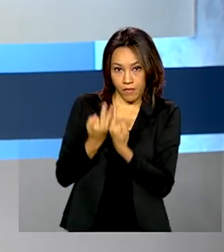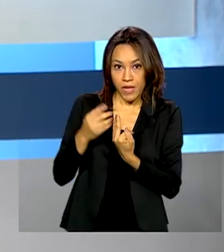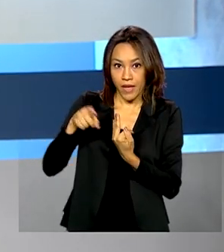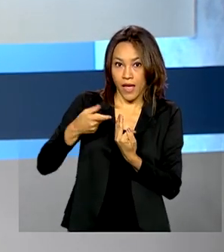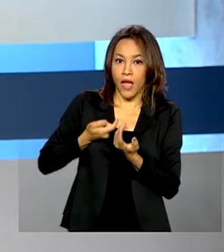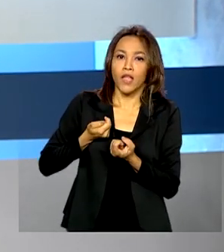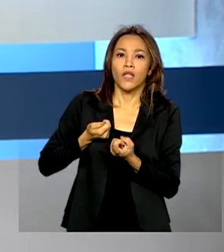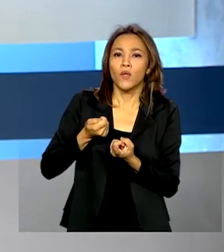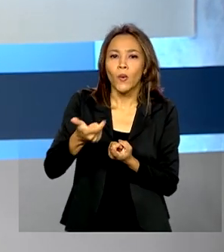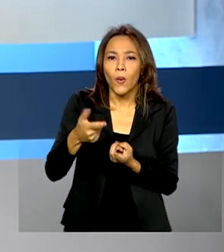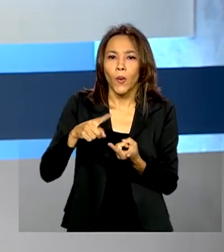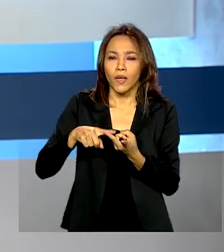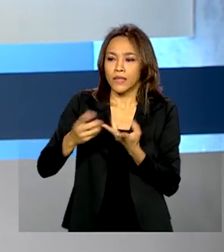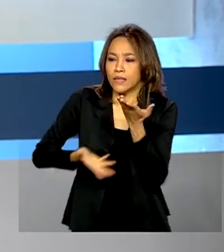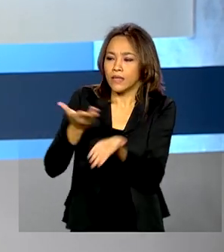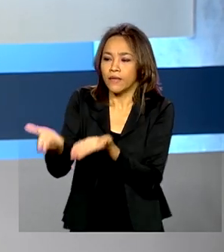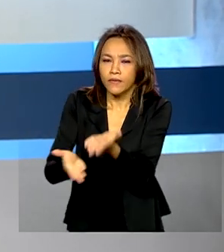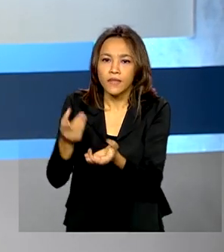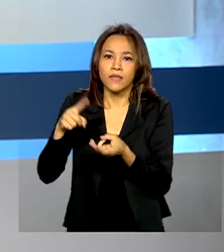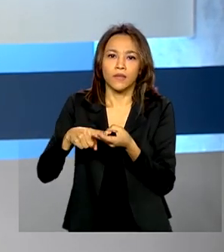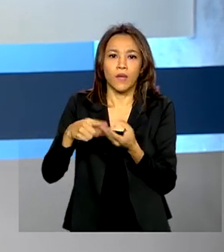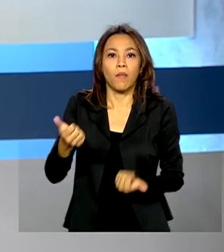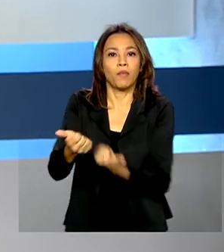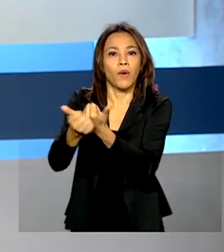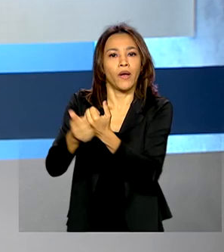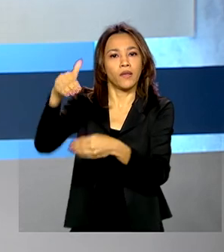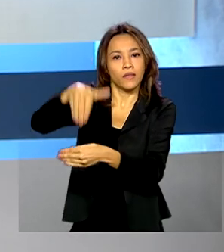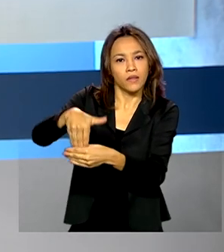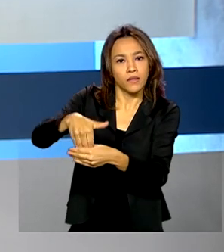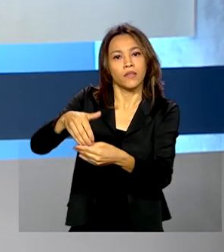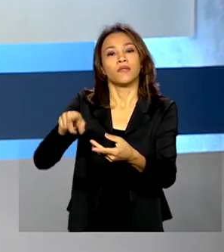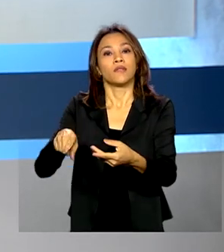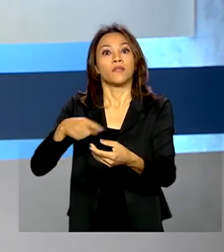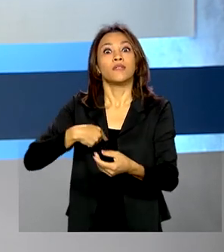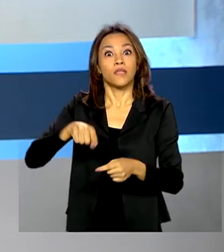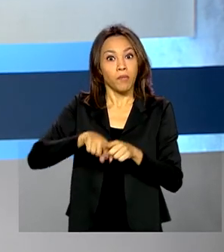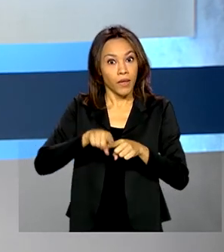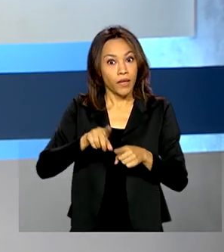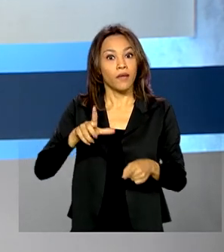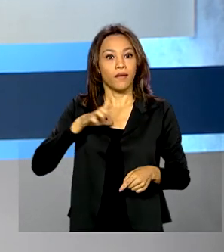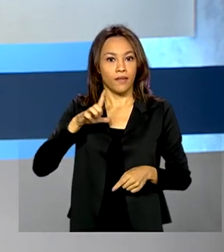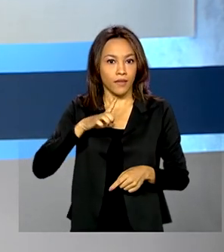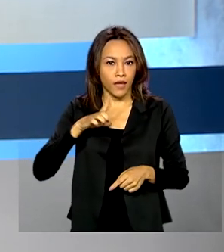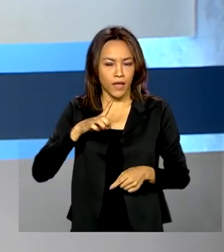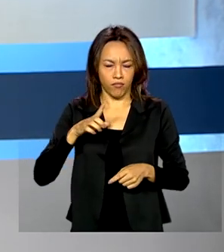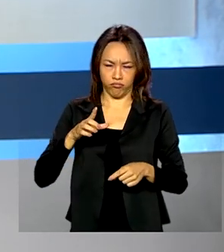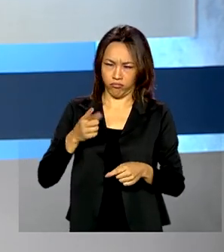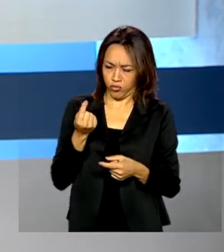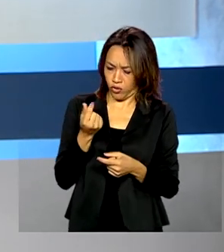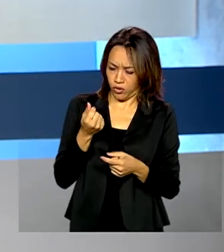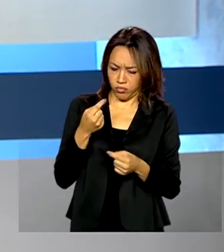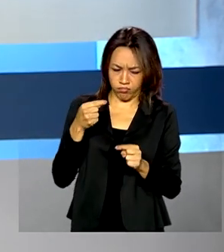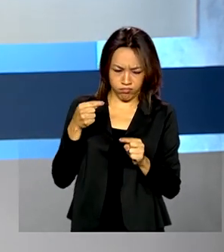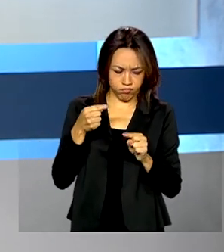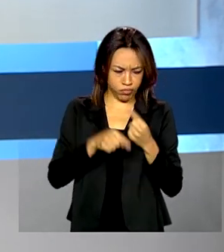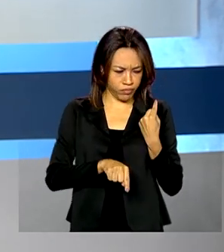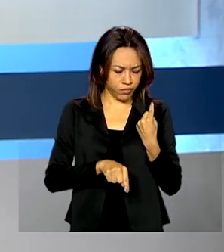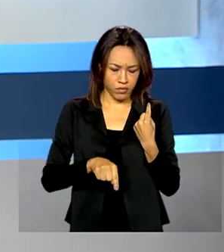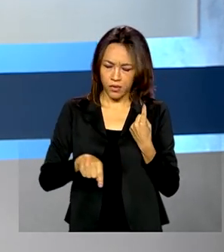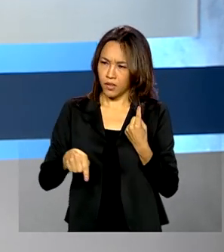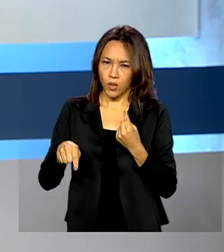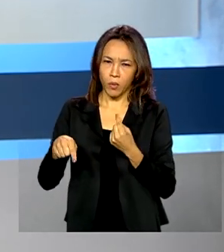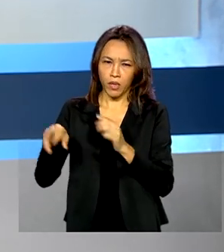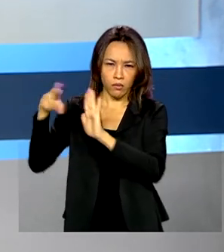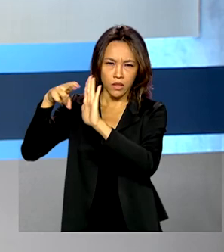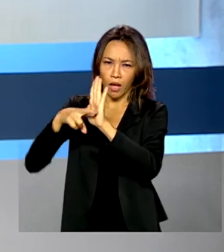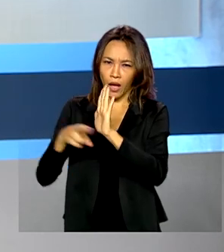doadores, prestadores de serviços a campanhas eleitorais, candidatos com patrimônio incompatível com as regras do programa ou